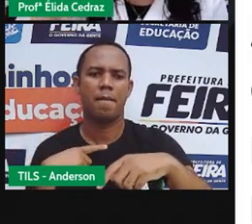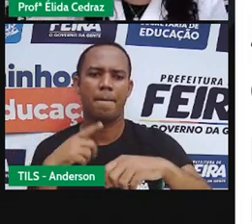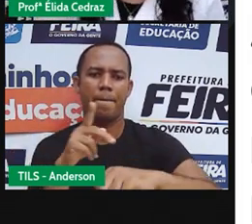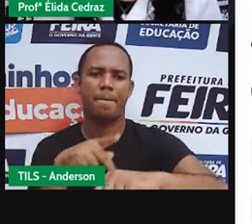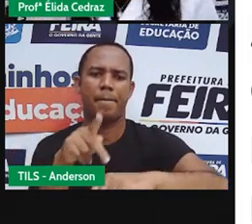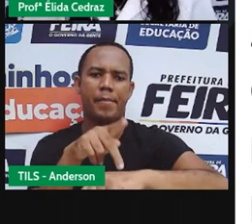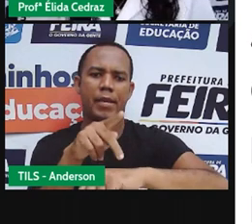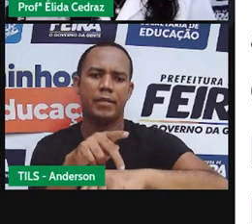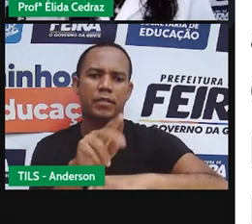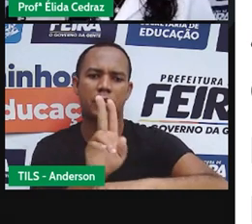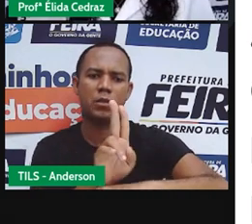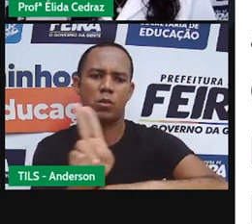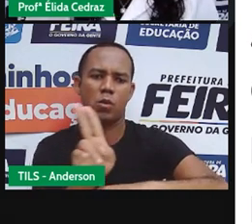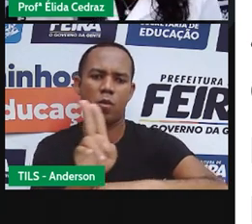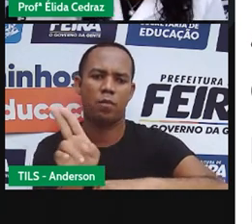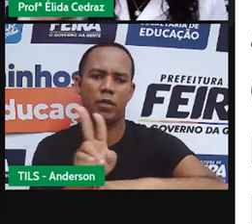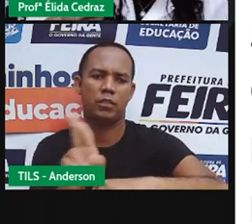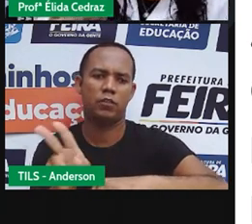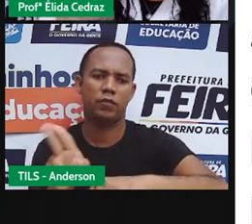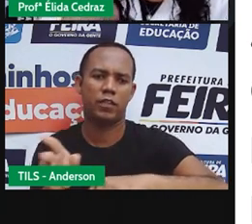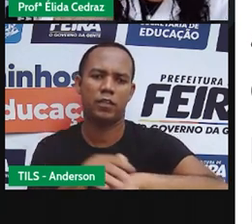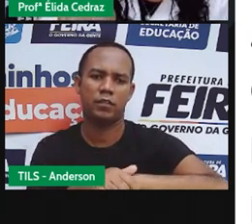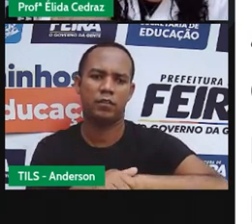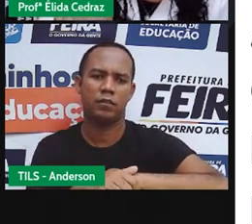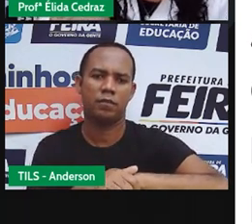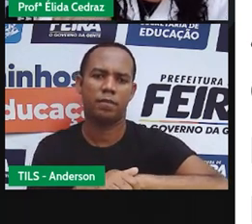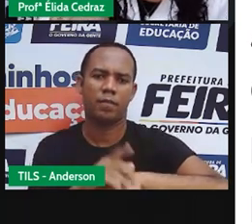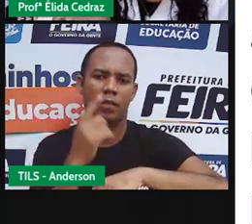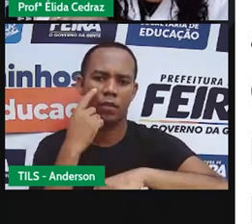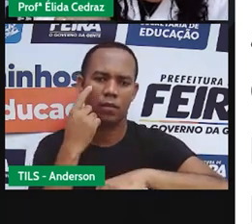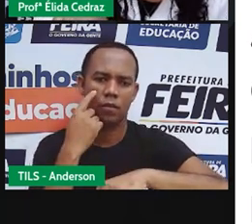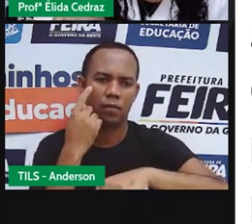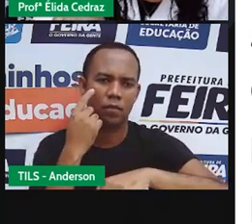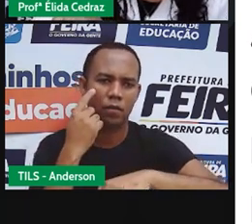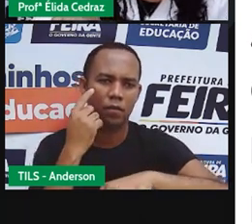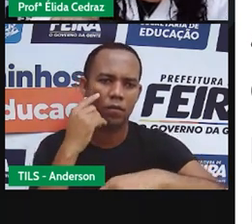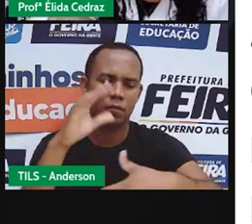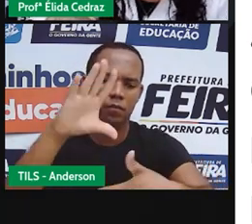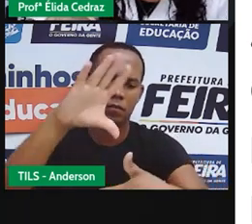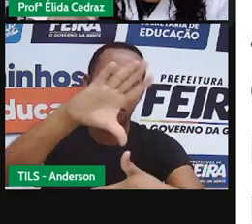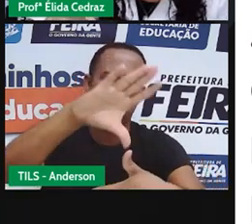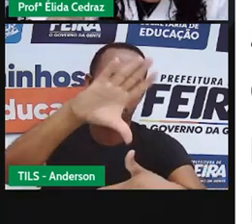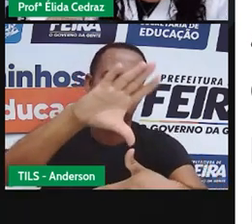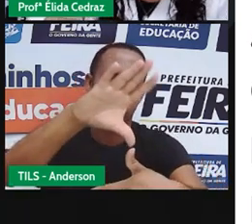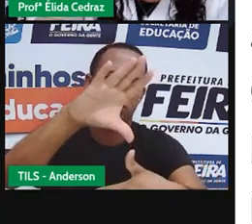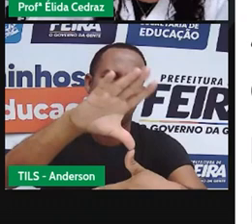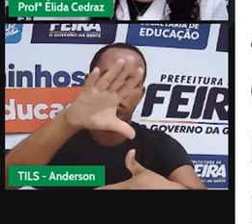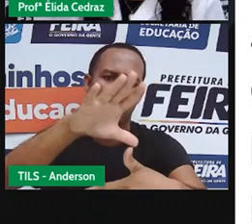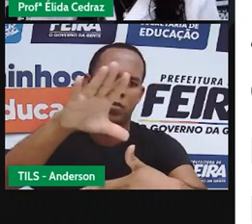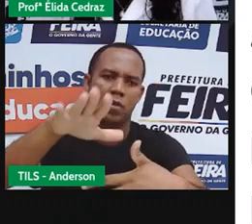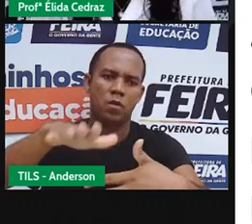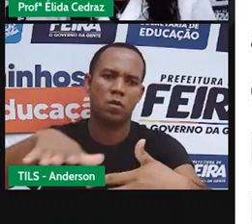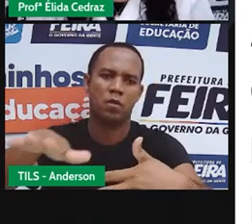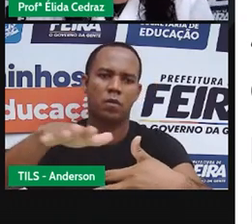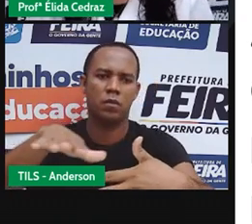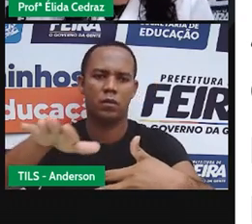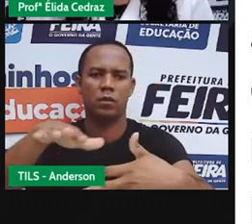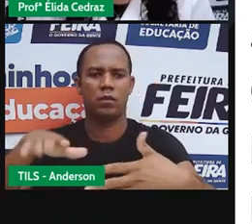Guiné. Madagascar, que é aquela ilha que está ali separadinha dentro da água, na parte azul.